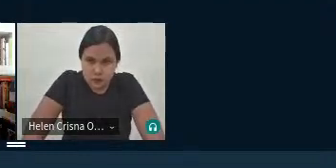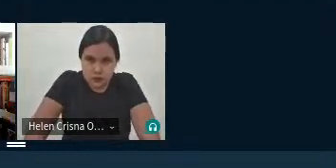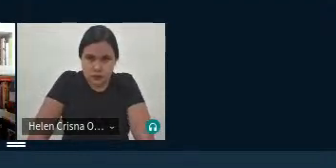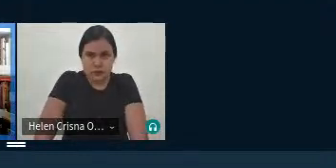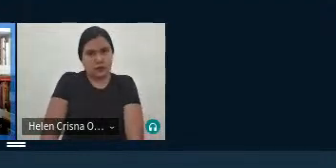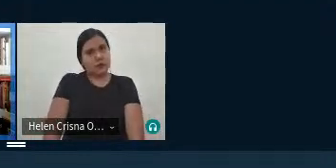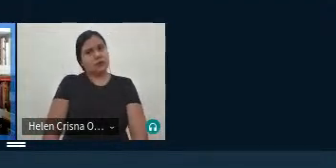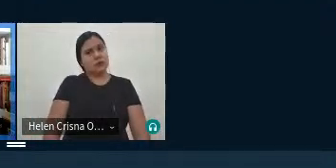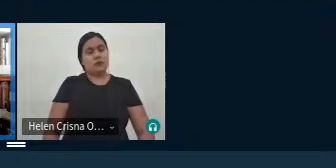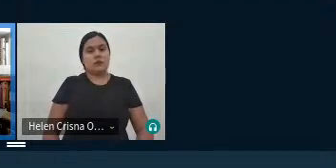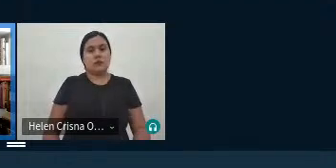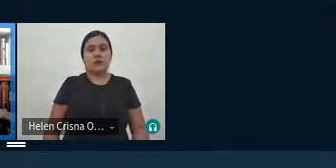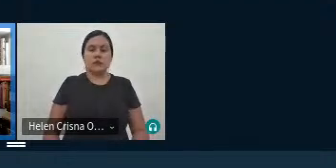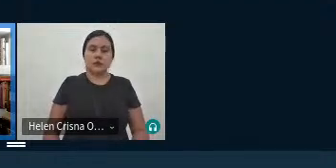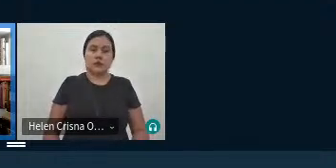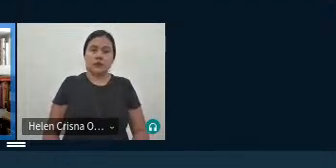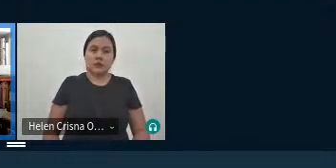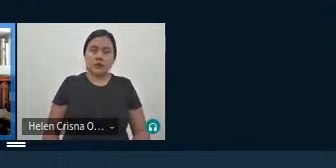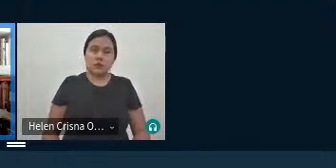ela